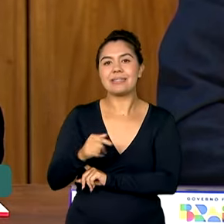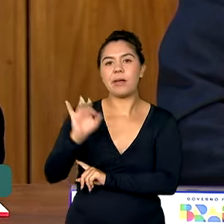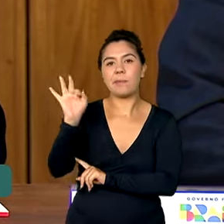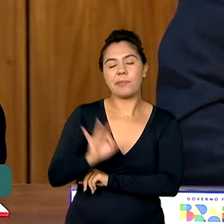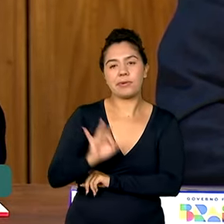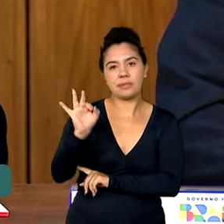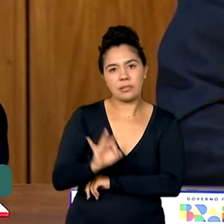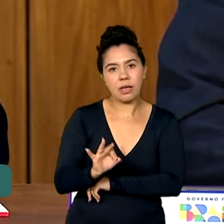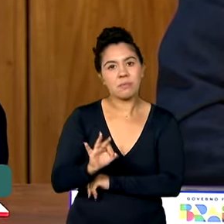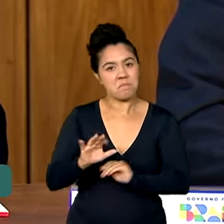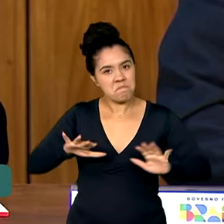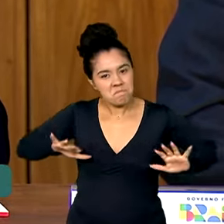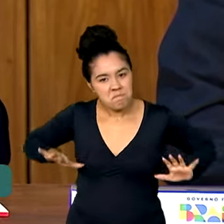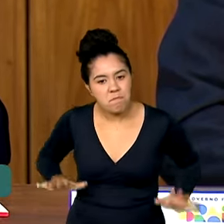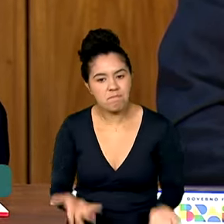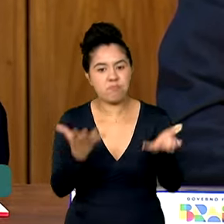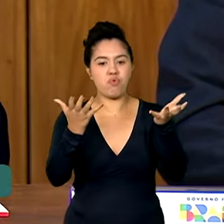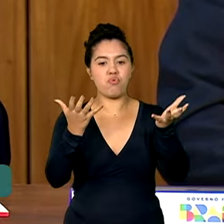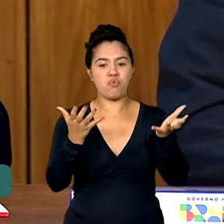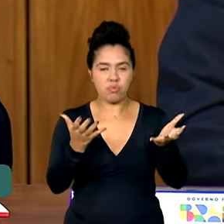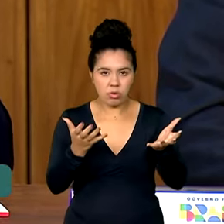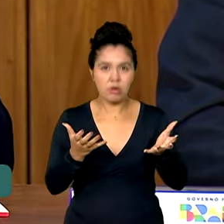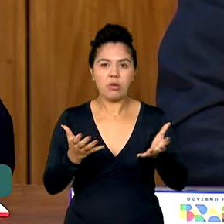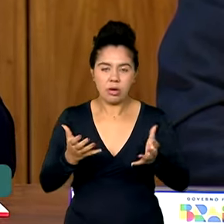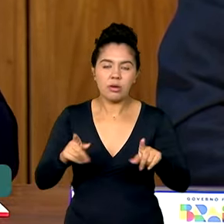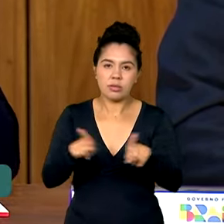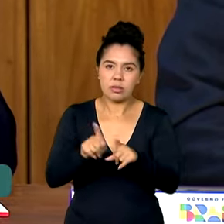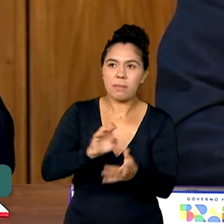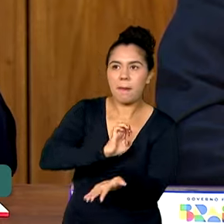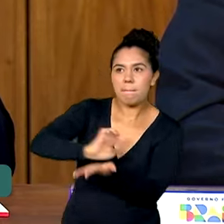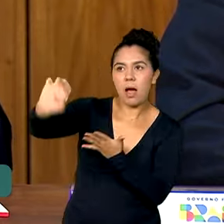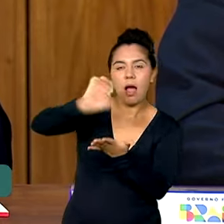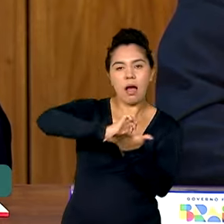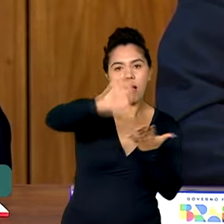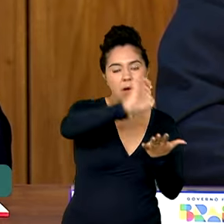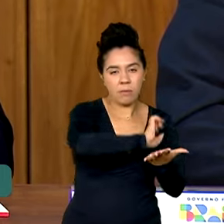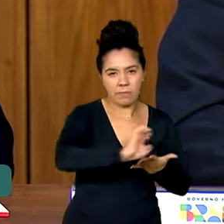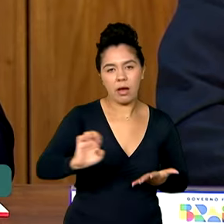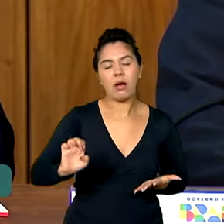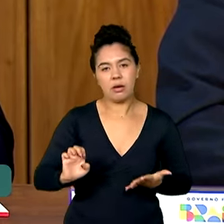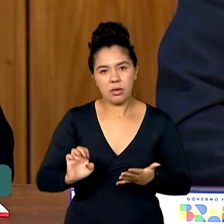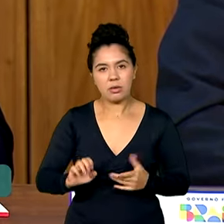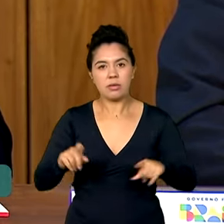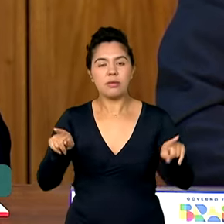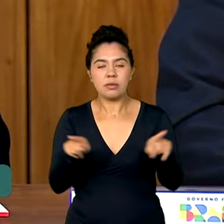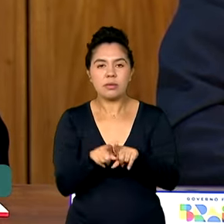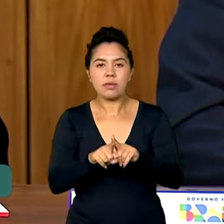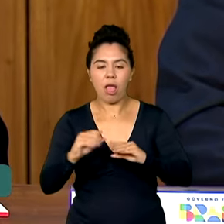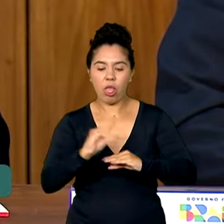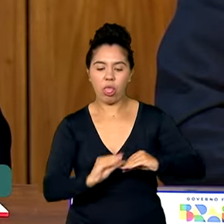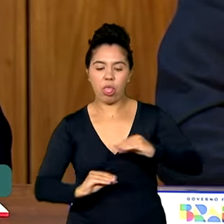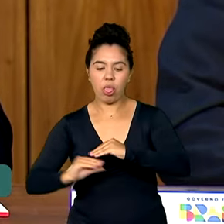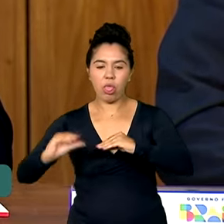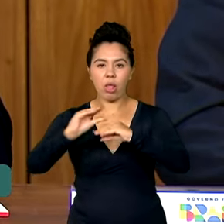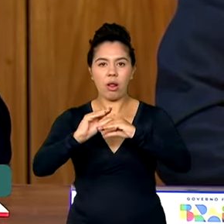vai dar um impulso nos investimentos e na exportação, porque acaba com a cumulatividade de crédito. A